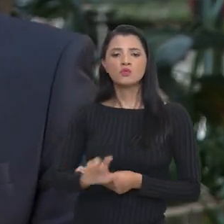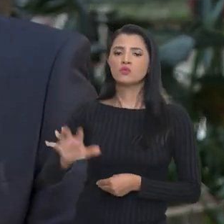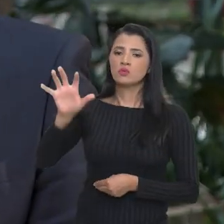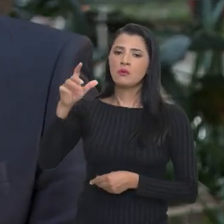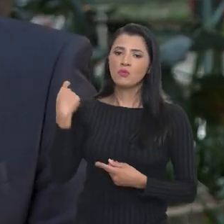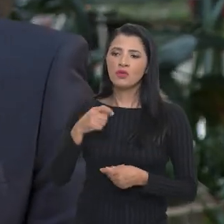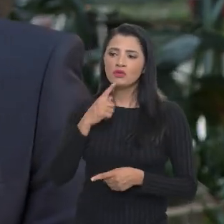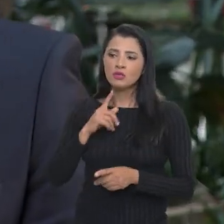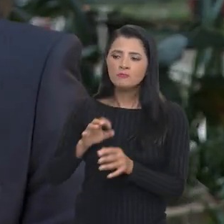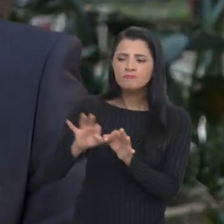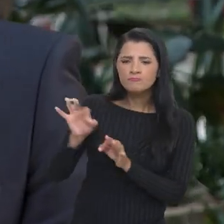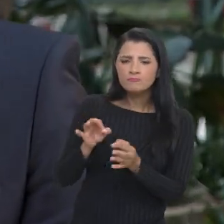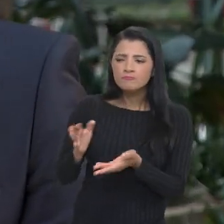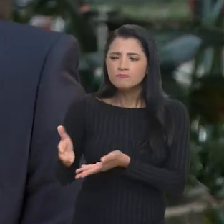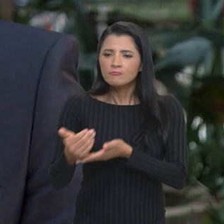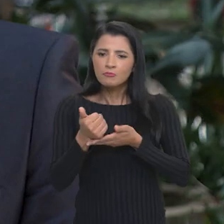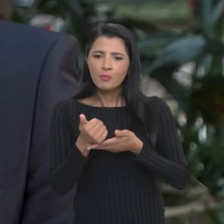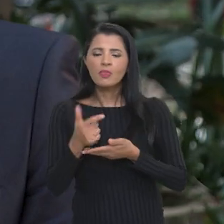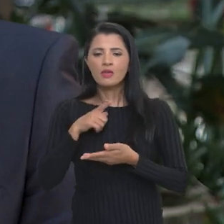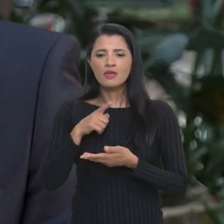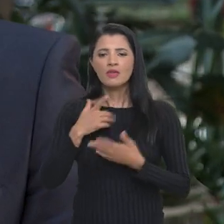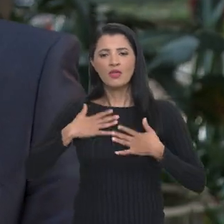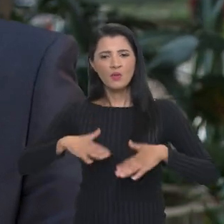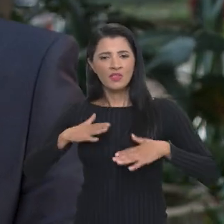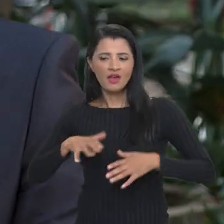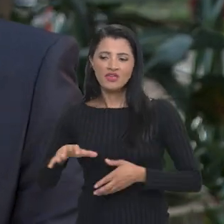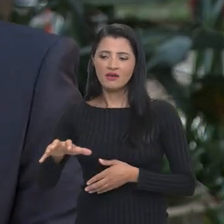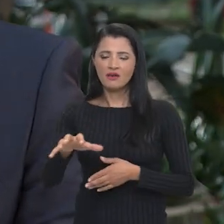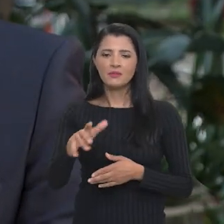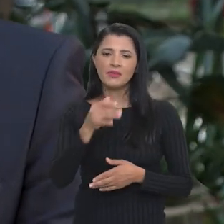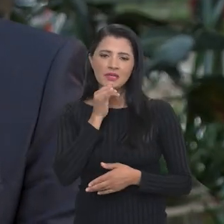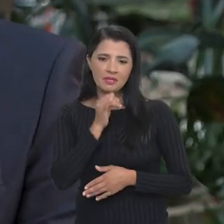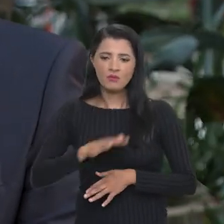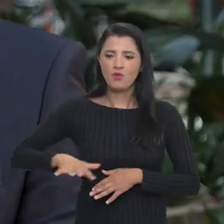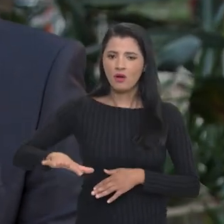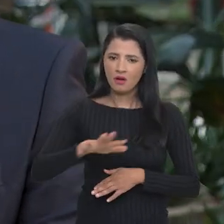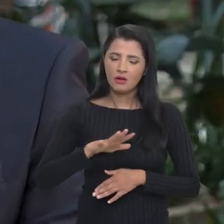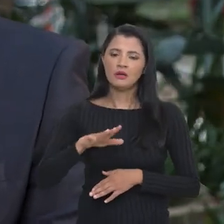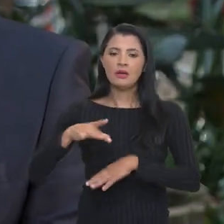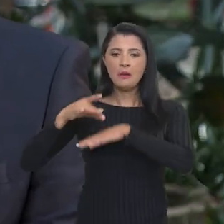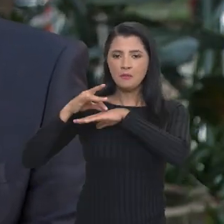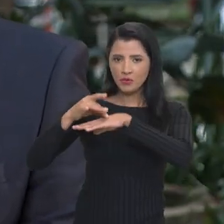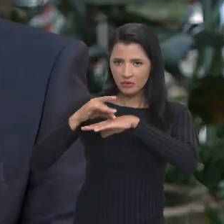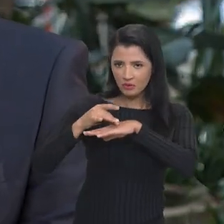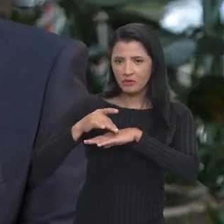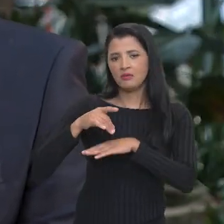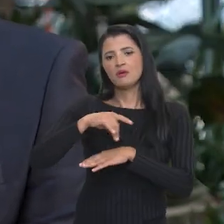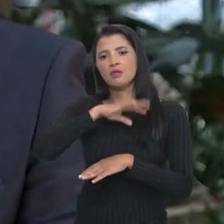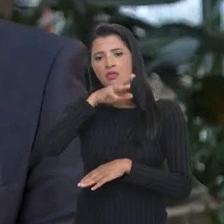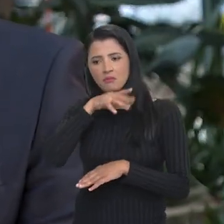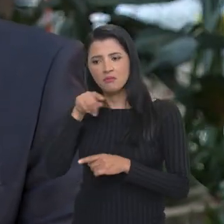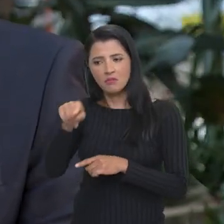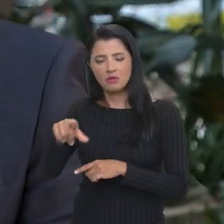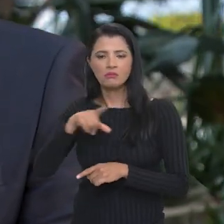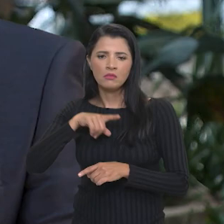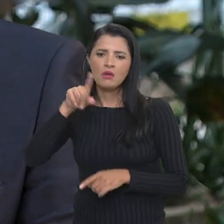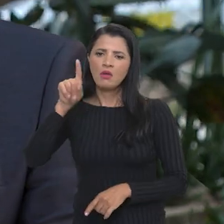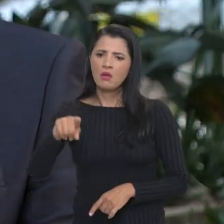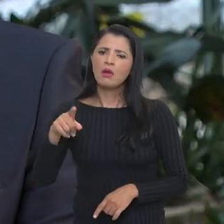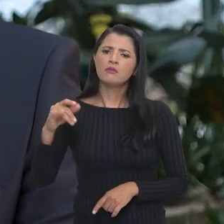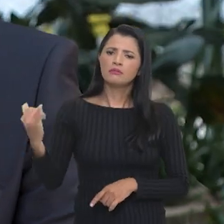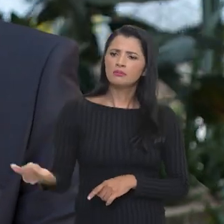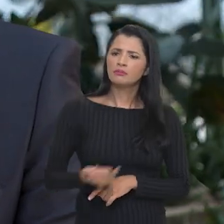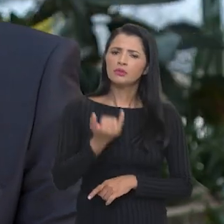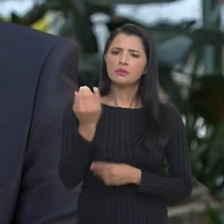a setores, como por exemplo, o setor de proteína animal. É muito importante eles terem uma leitura do que tem, por exemplo, de produção de milho